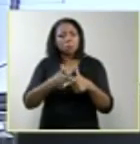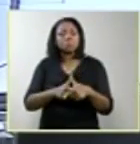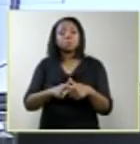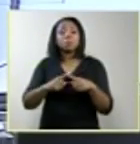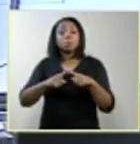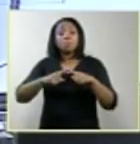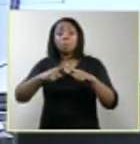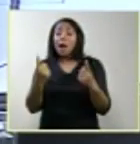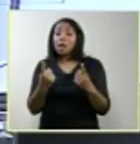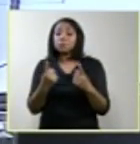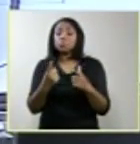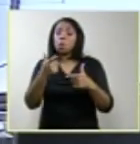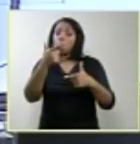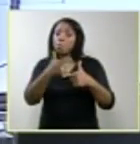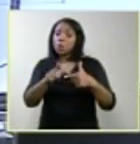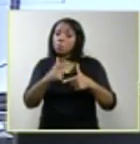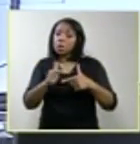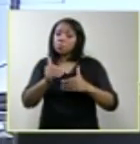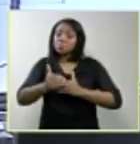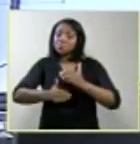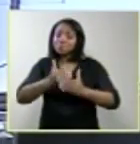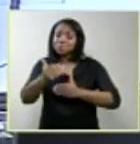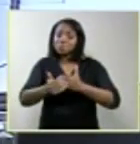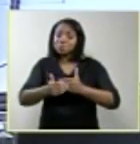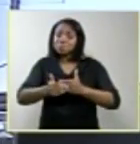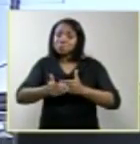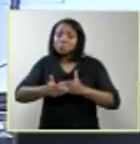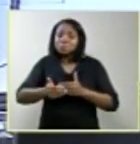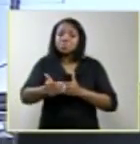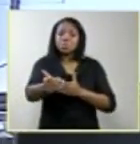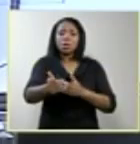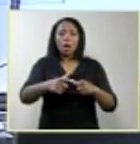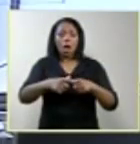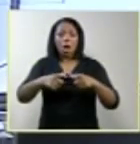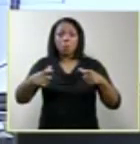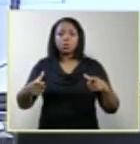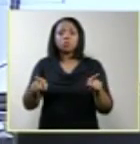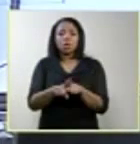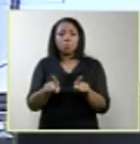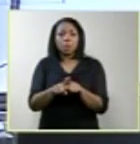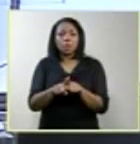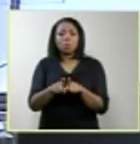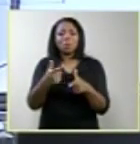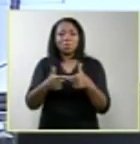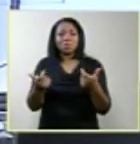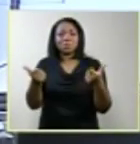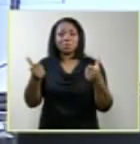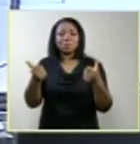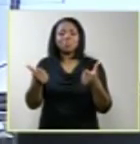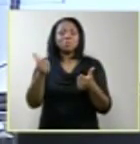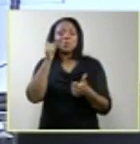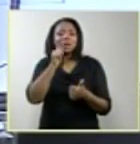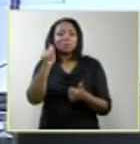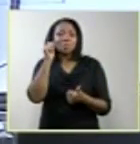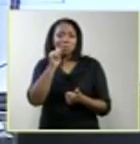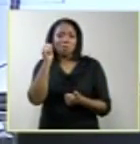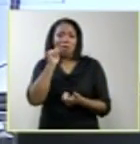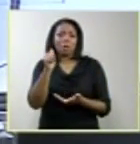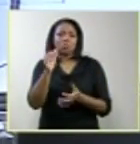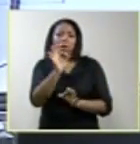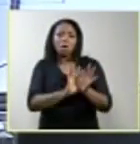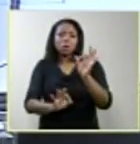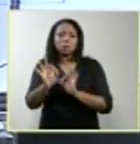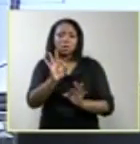o problema é que o prosseguimento gestacional aumenta muito os riscos para as mulheres. Isso são dados da Organização